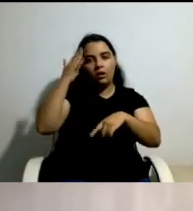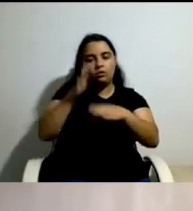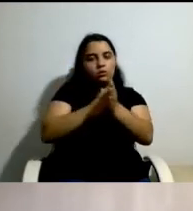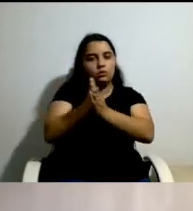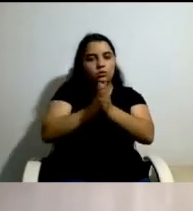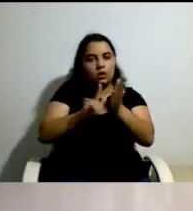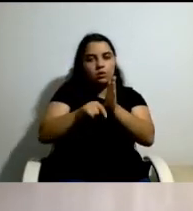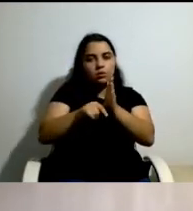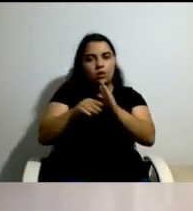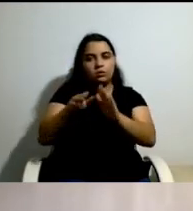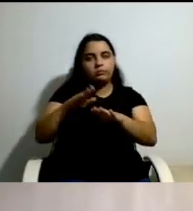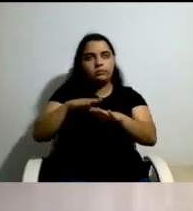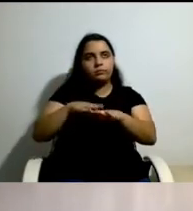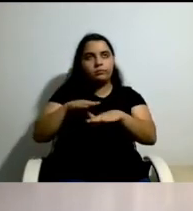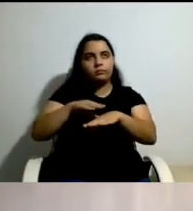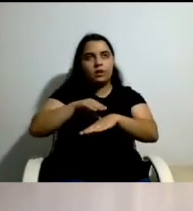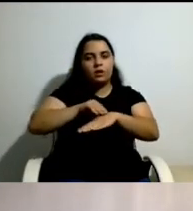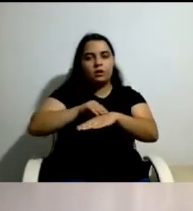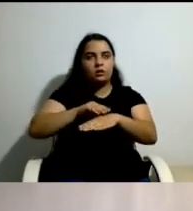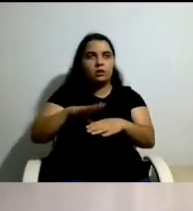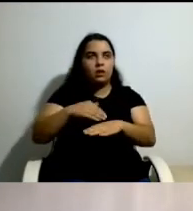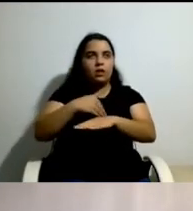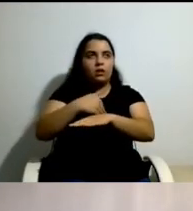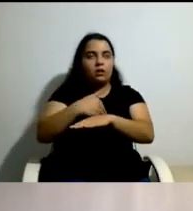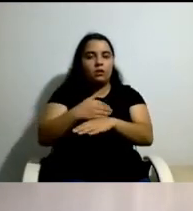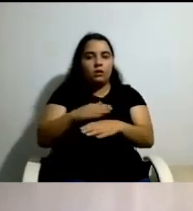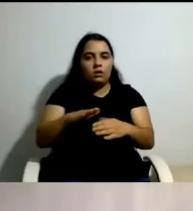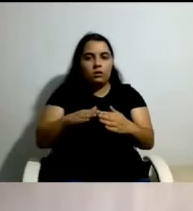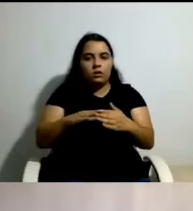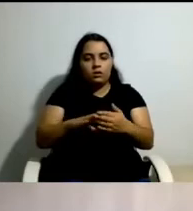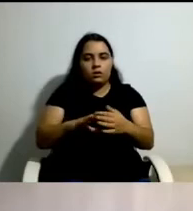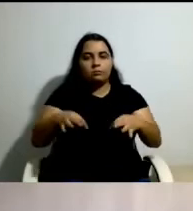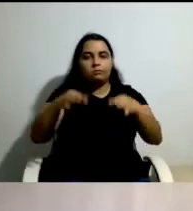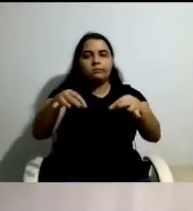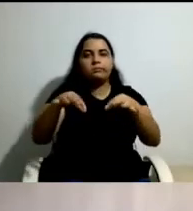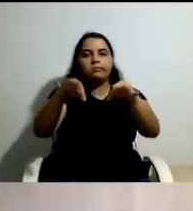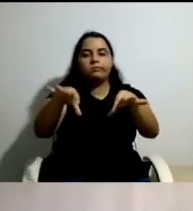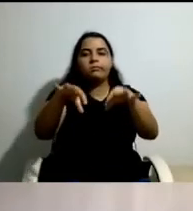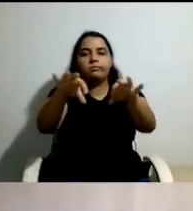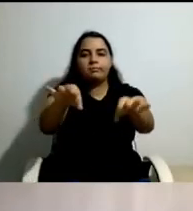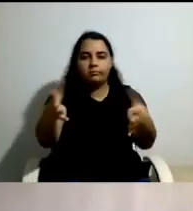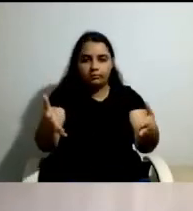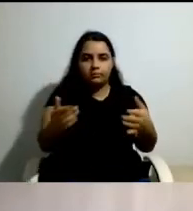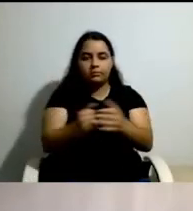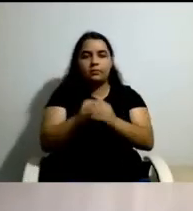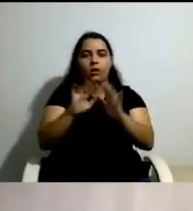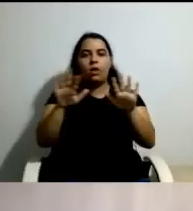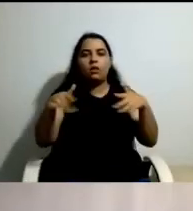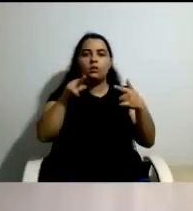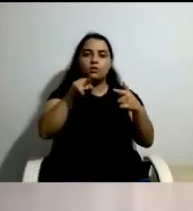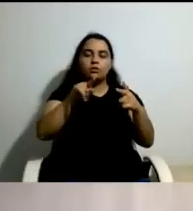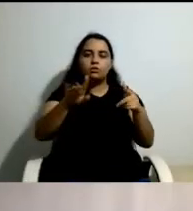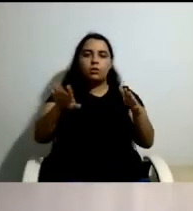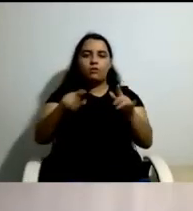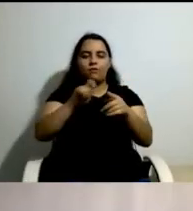adiadas, condicionadas à disponibilização da habitação. Portanto, temos aqui um conjunto de fatores que confluíram para uma